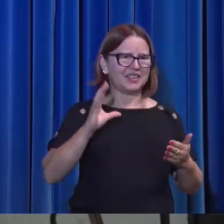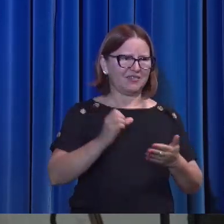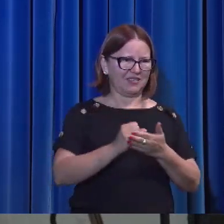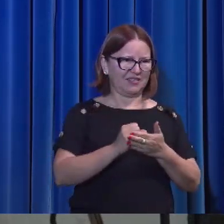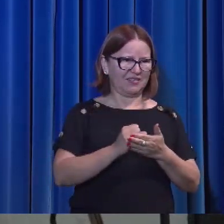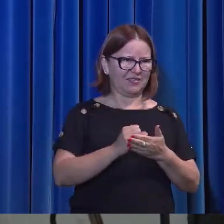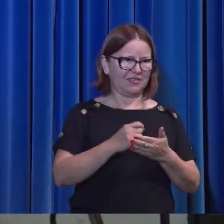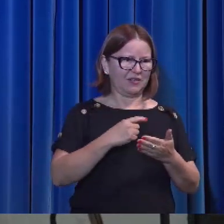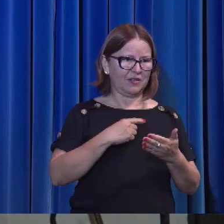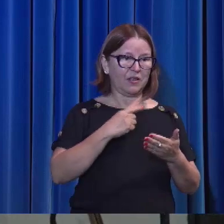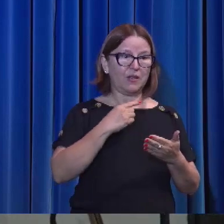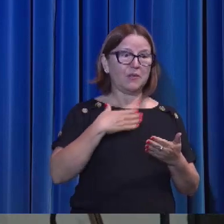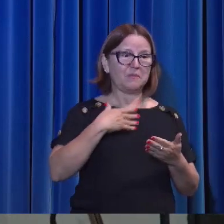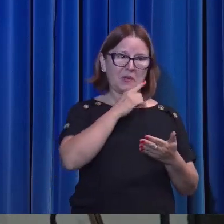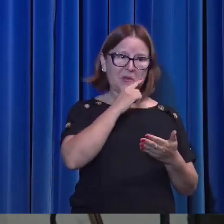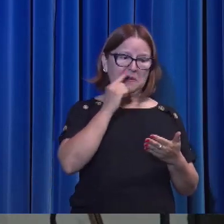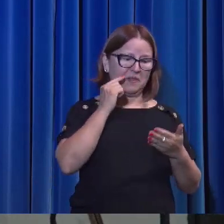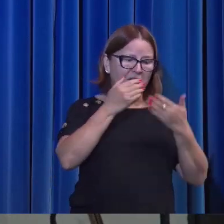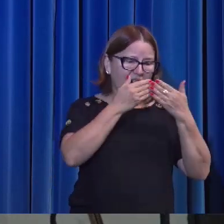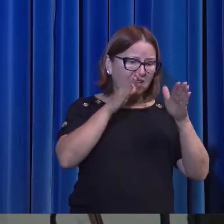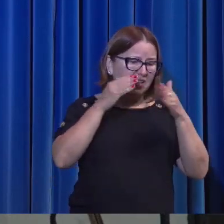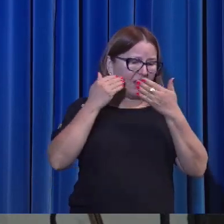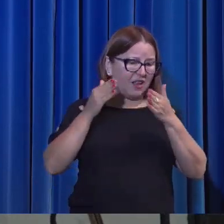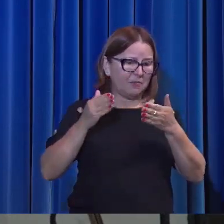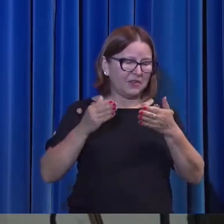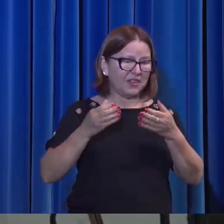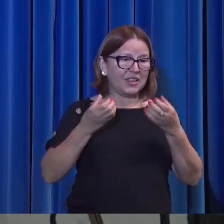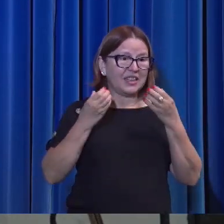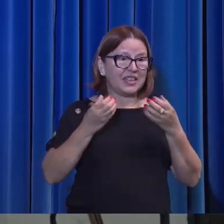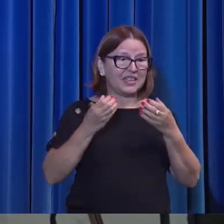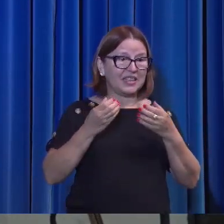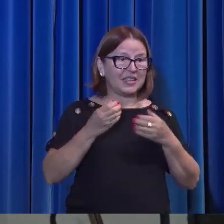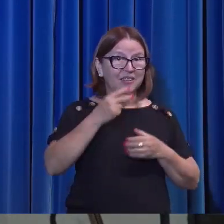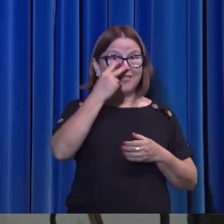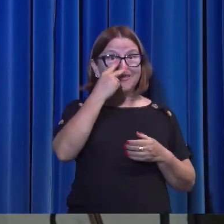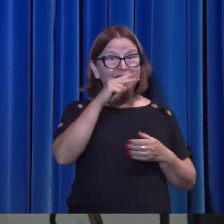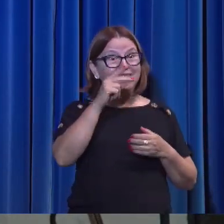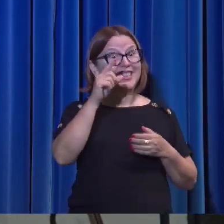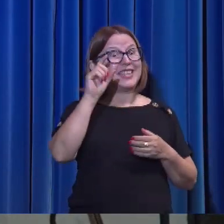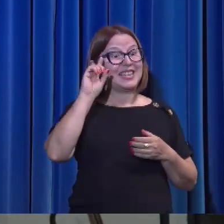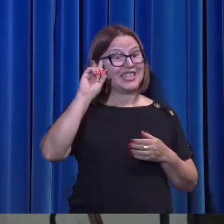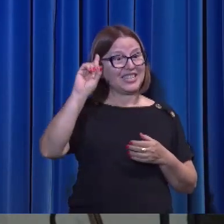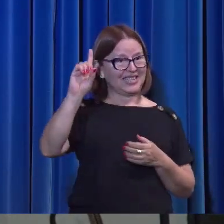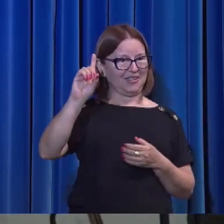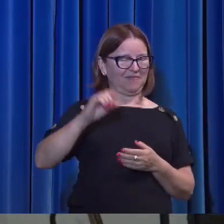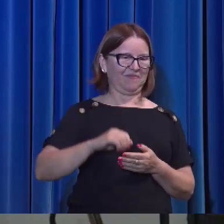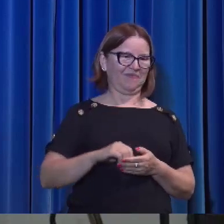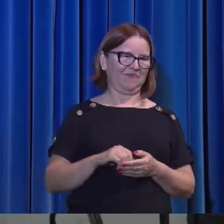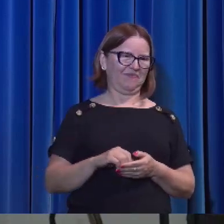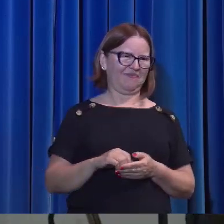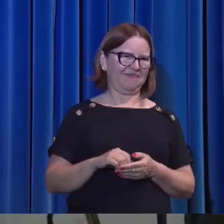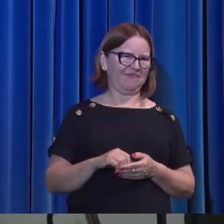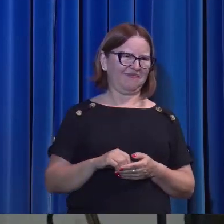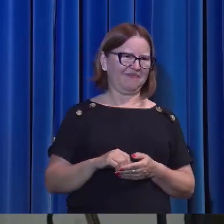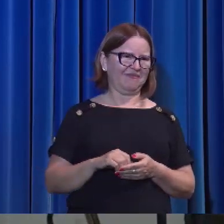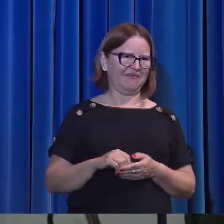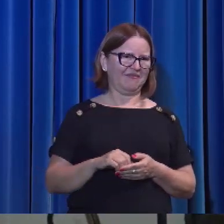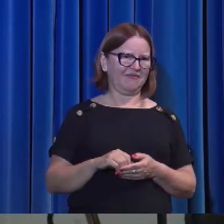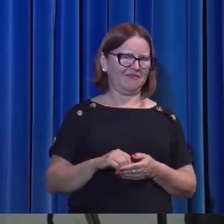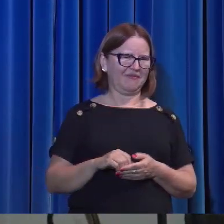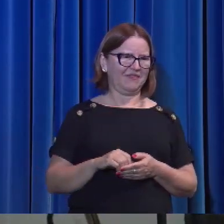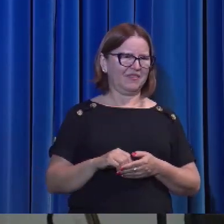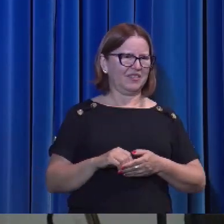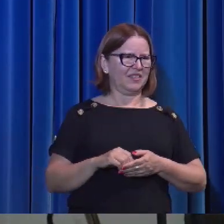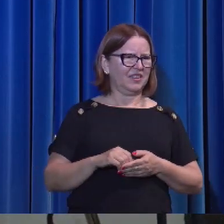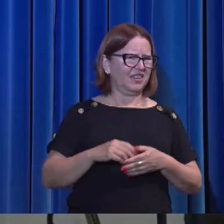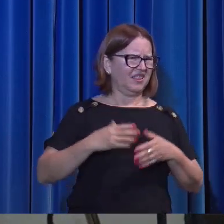a ti, Senhor. Eu quero a ti. Não me contento, com as teologias,